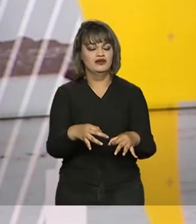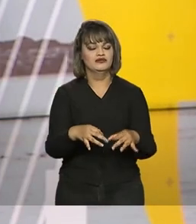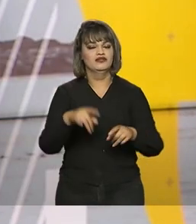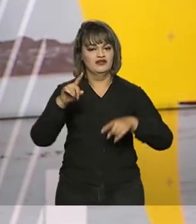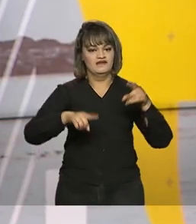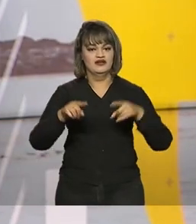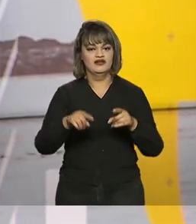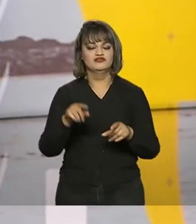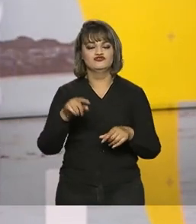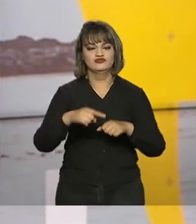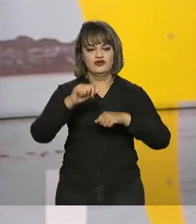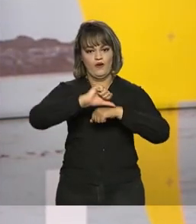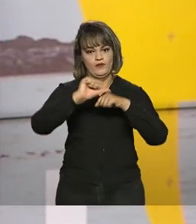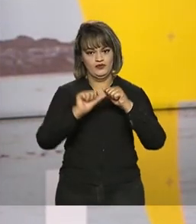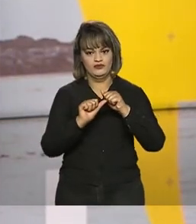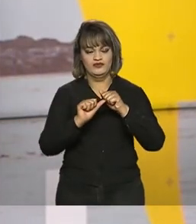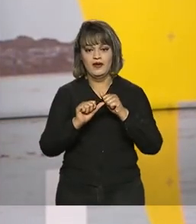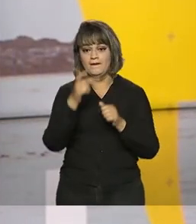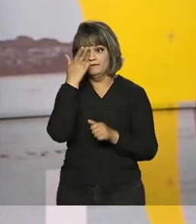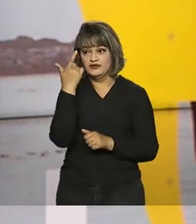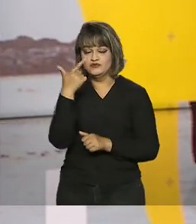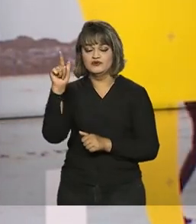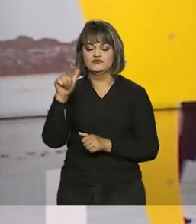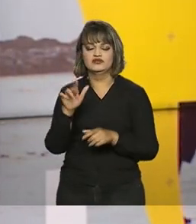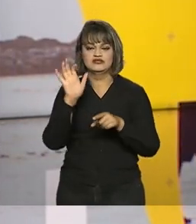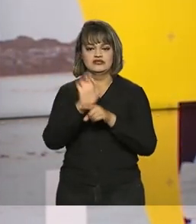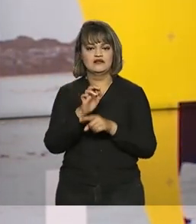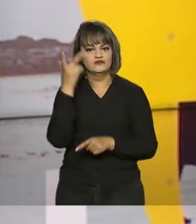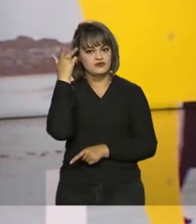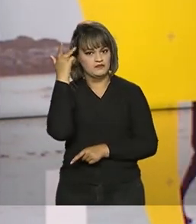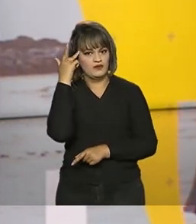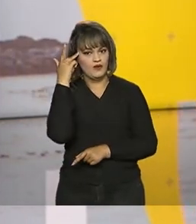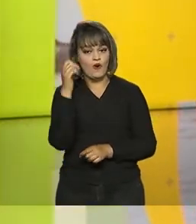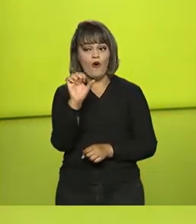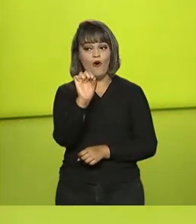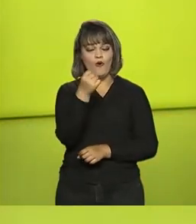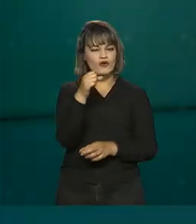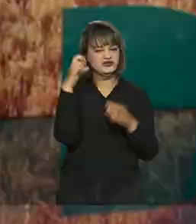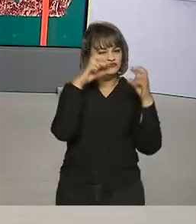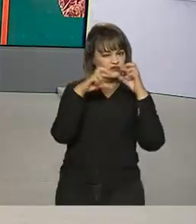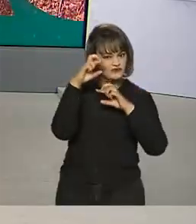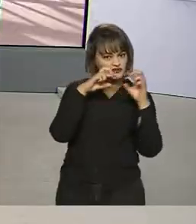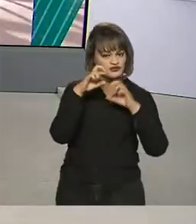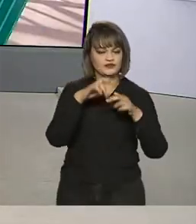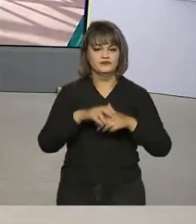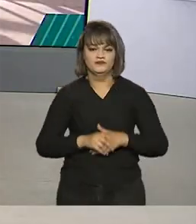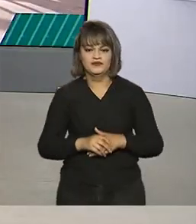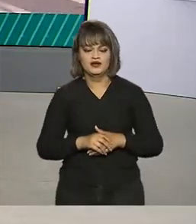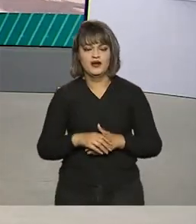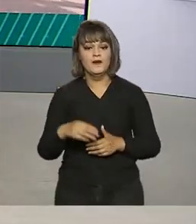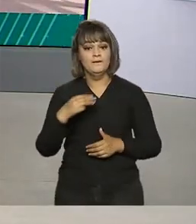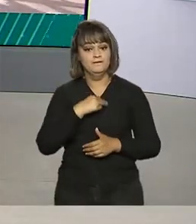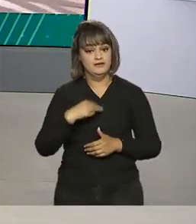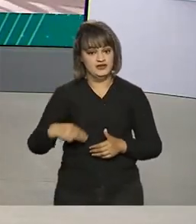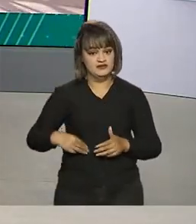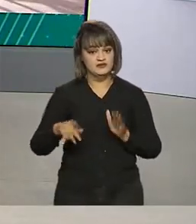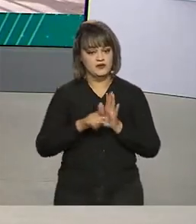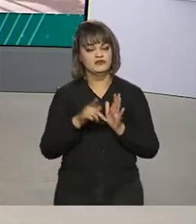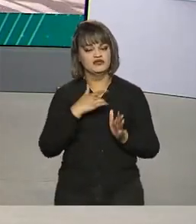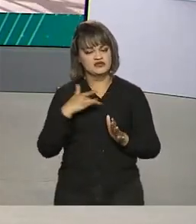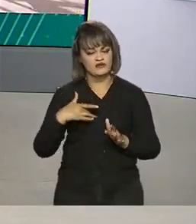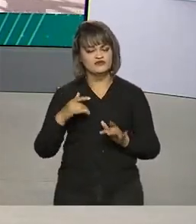nova variante. Os outros três foram em São Paulo. Há oito casos em investigação. O ministro Marcelo Queiroga